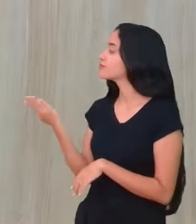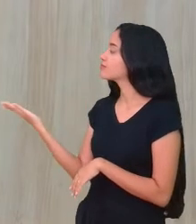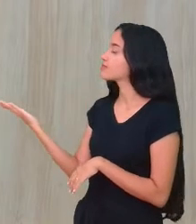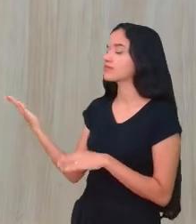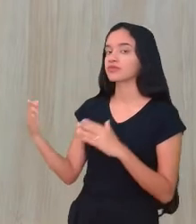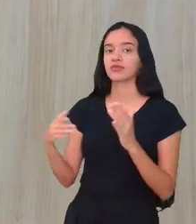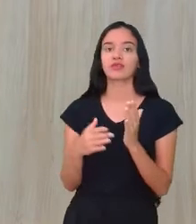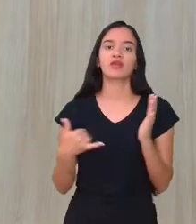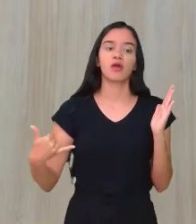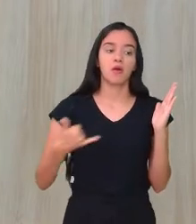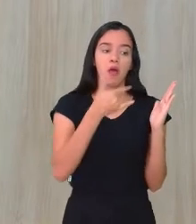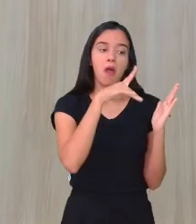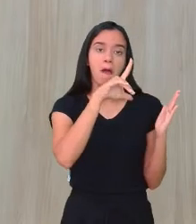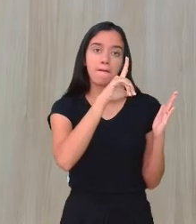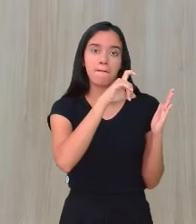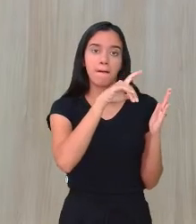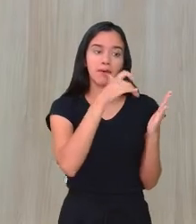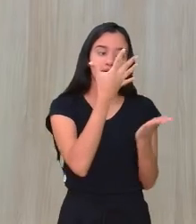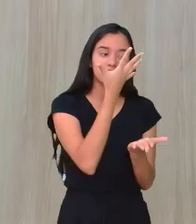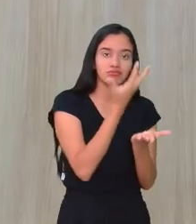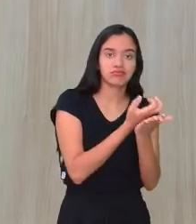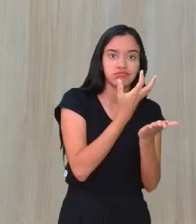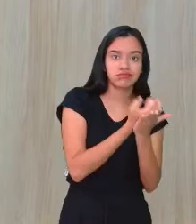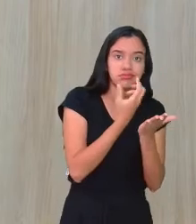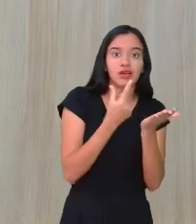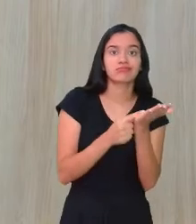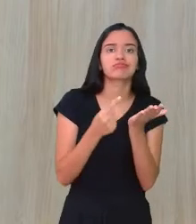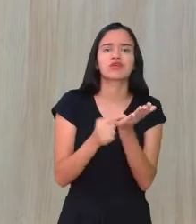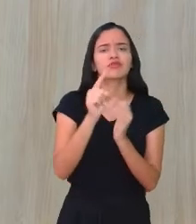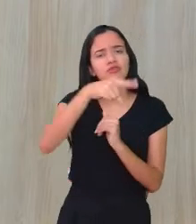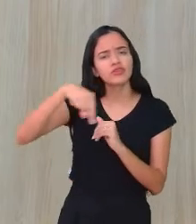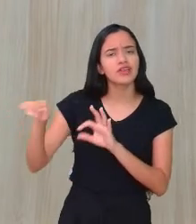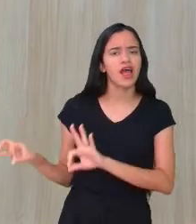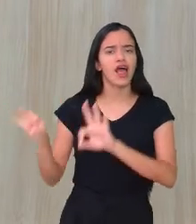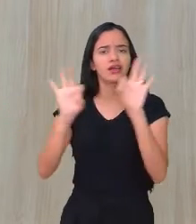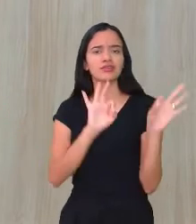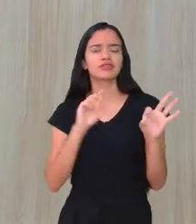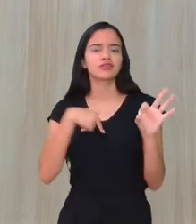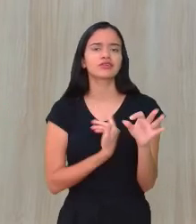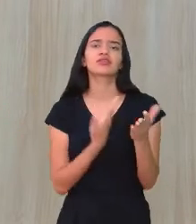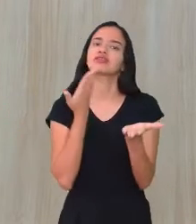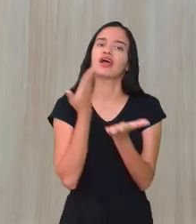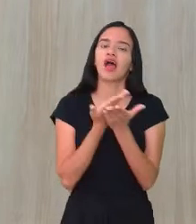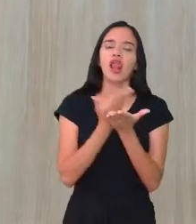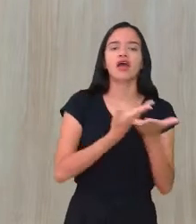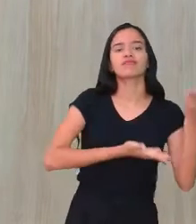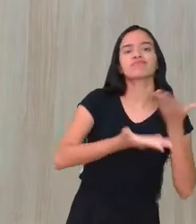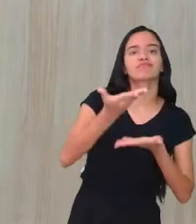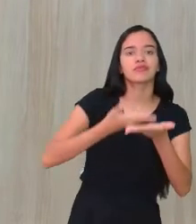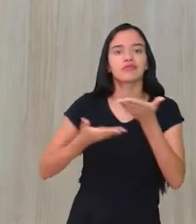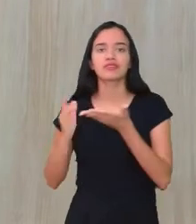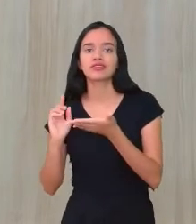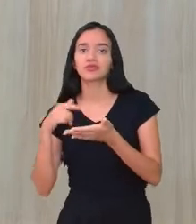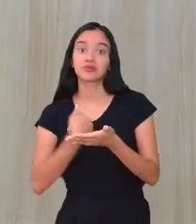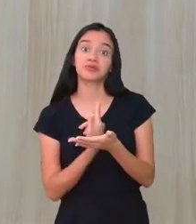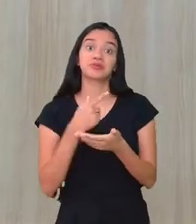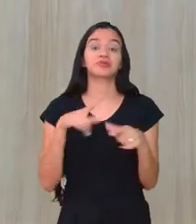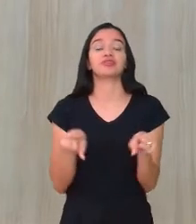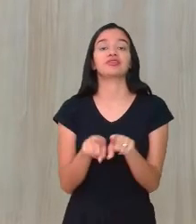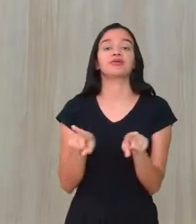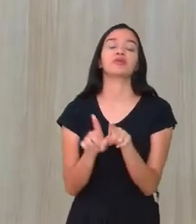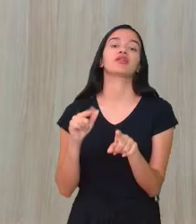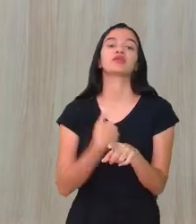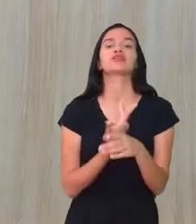e baixa aí o aplicativo para que você possa assistir as nossas aulas em tempo hábil e interagir conosco. Também nossas